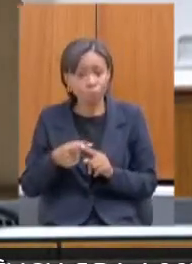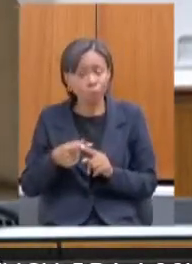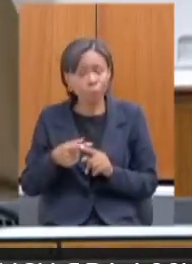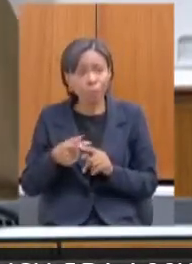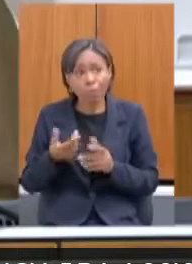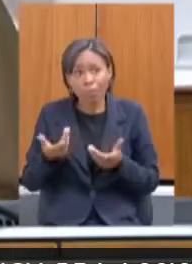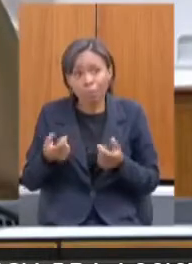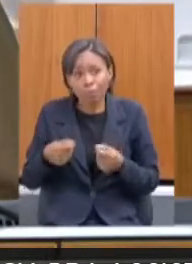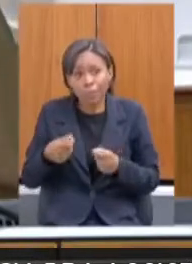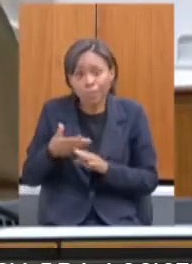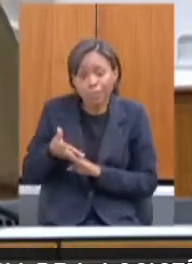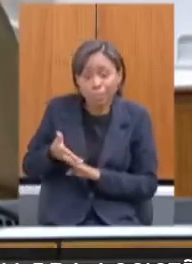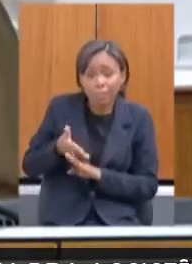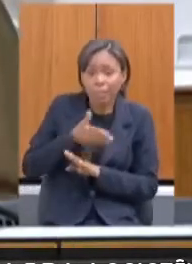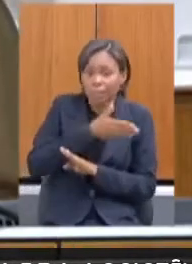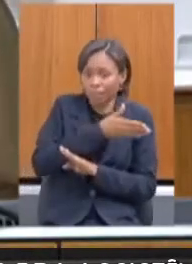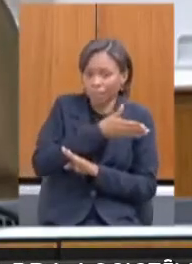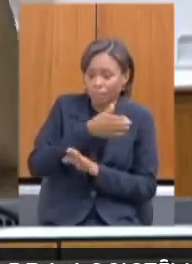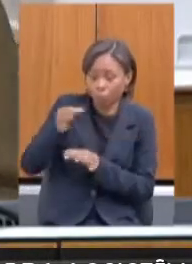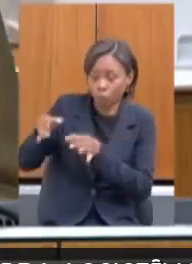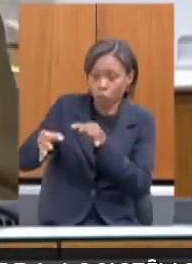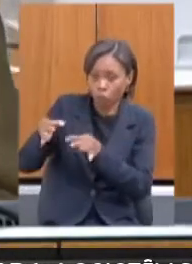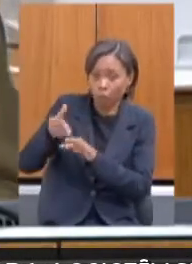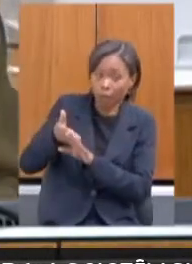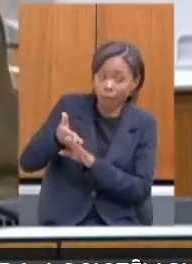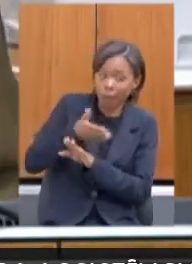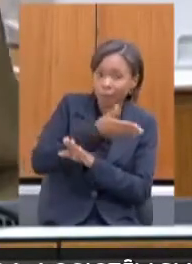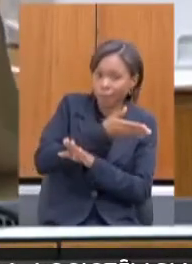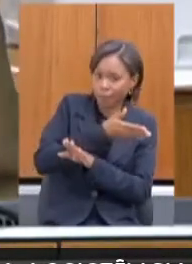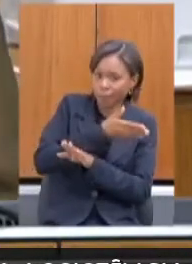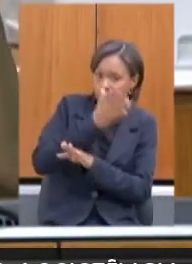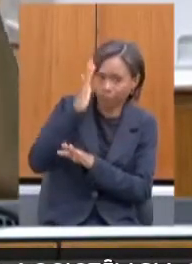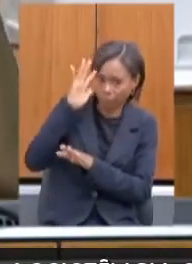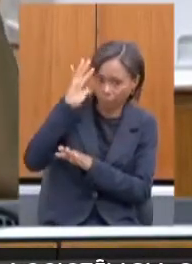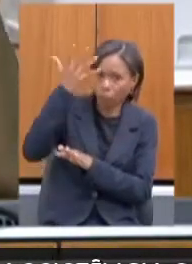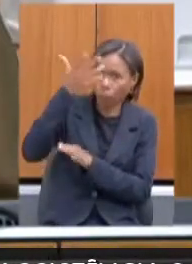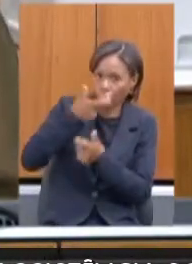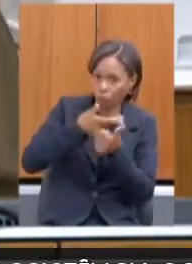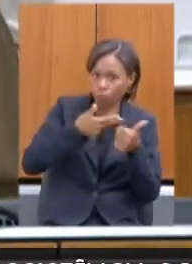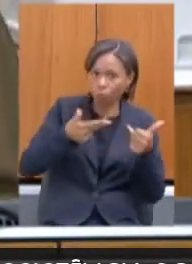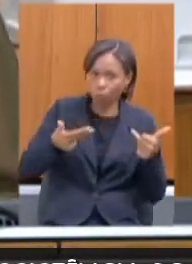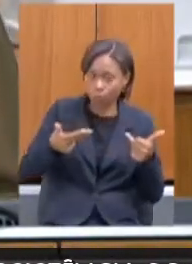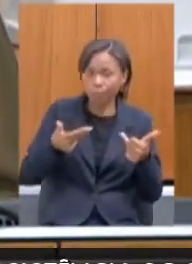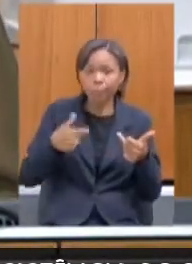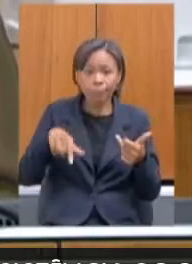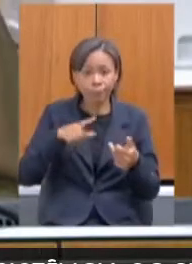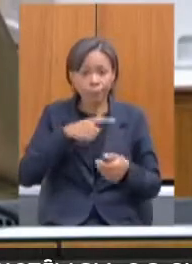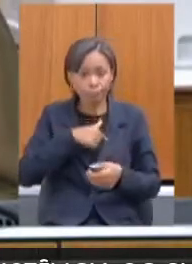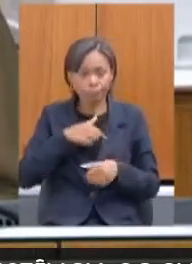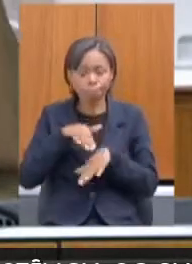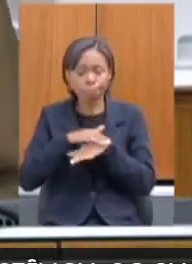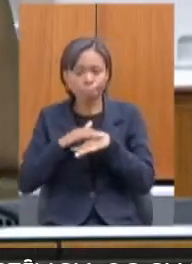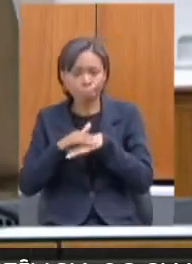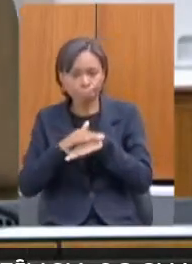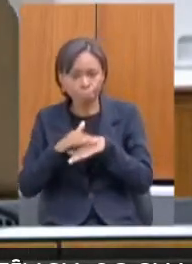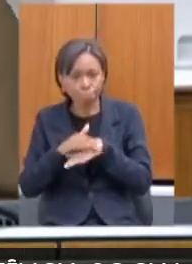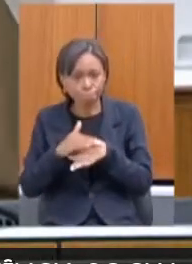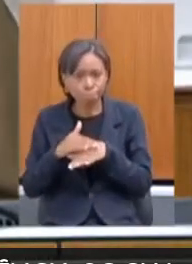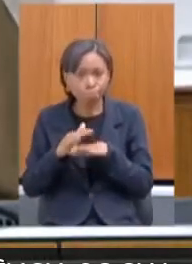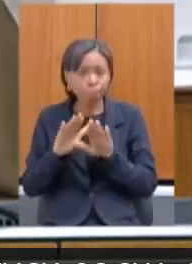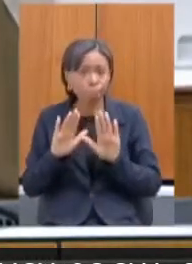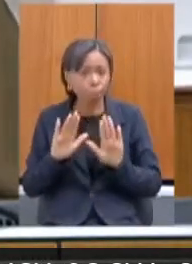decisão da ordem judicial. Então, nós estamos conversando, ela continua funcionando virtualmente.